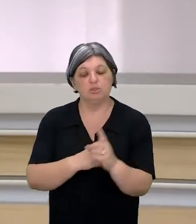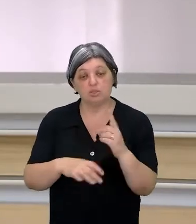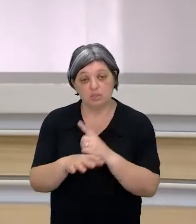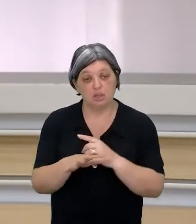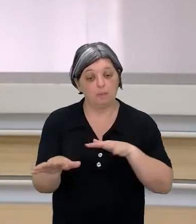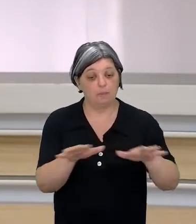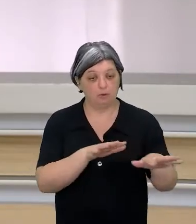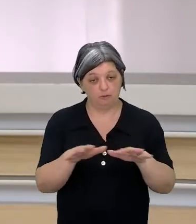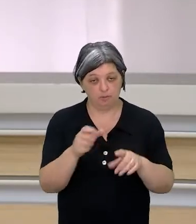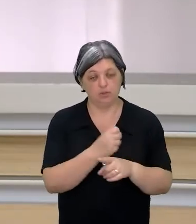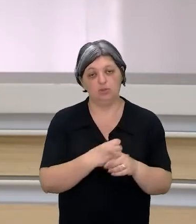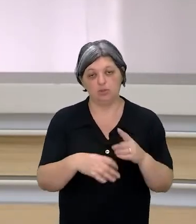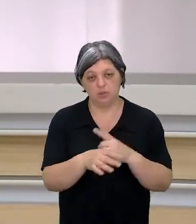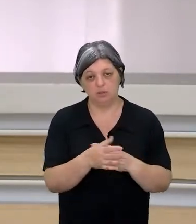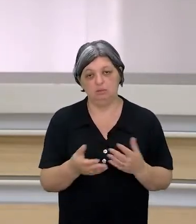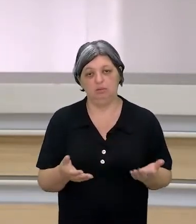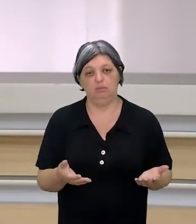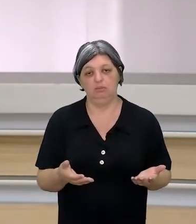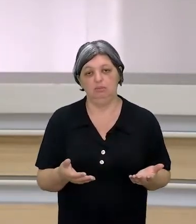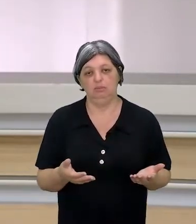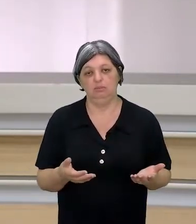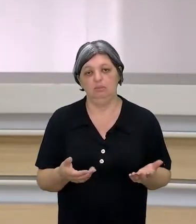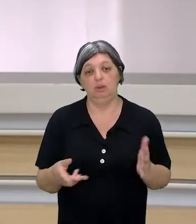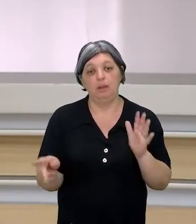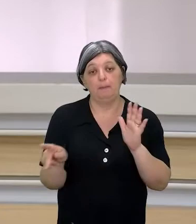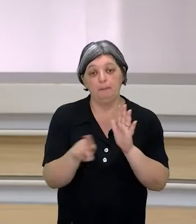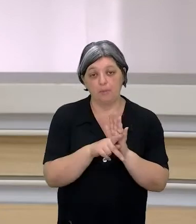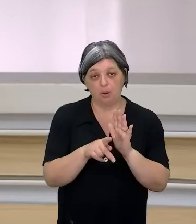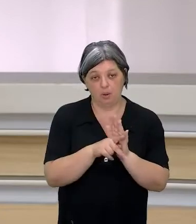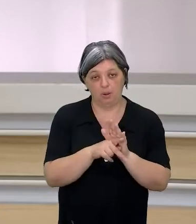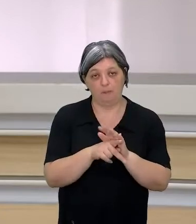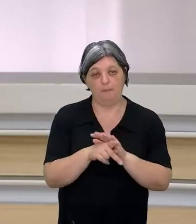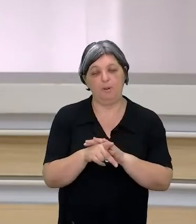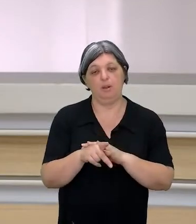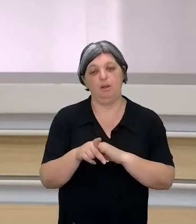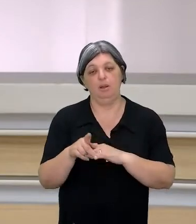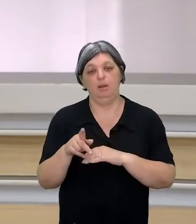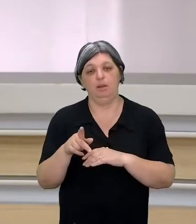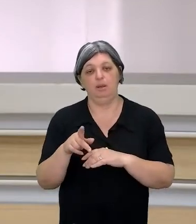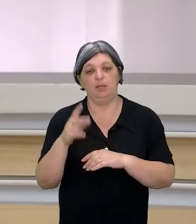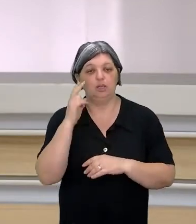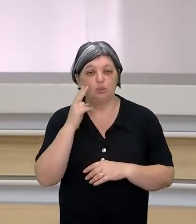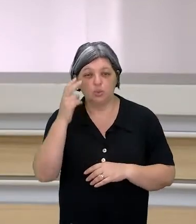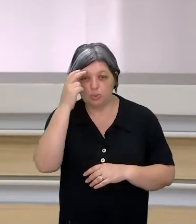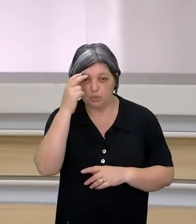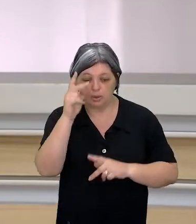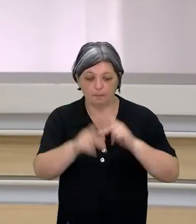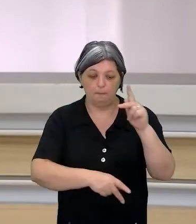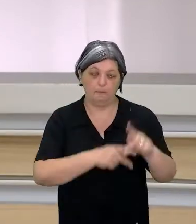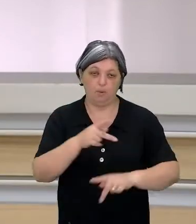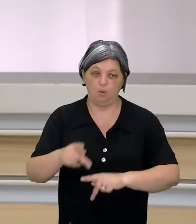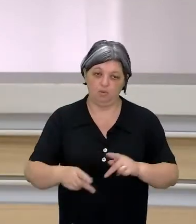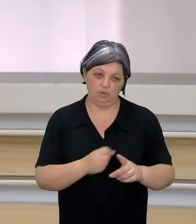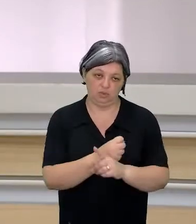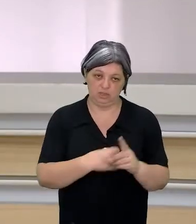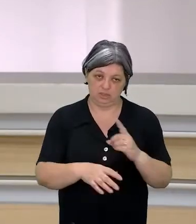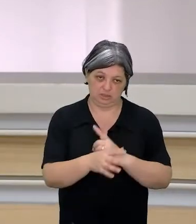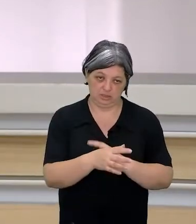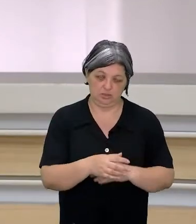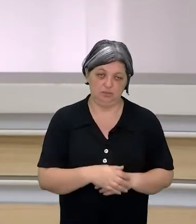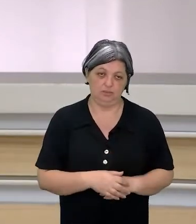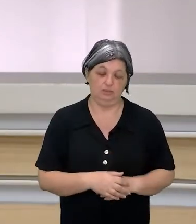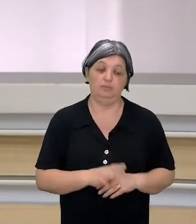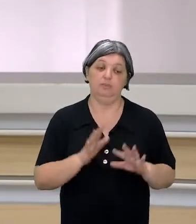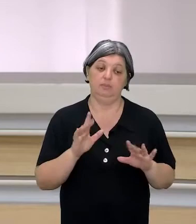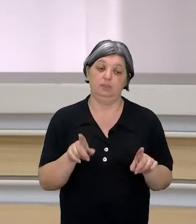movimentos sociais, seja a nossa própria constituição de cultura, povo e sociedade, mas